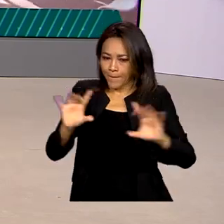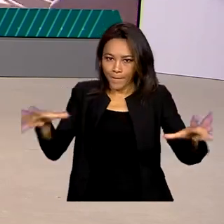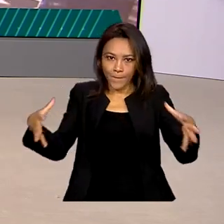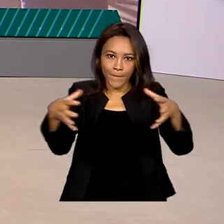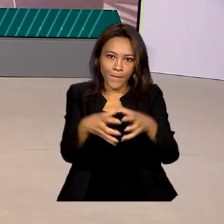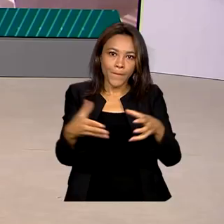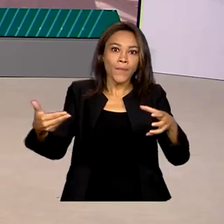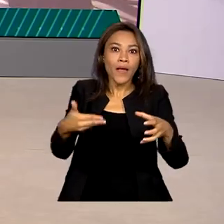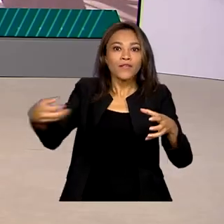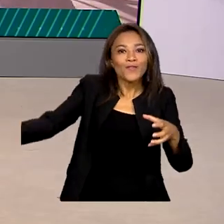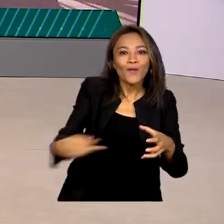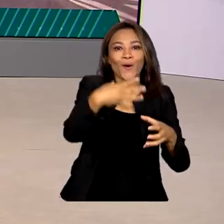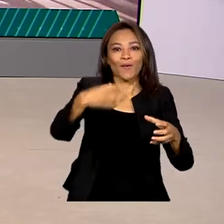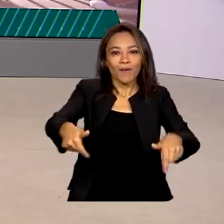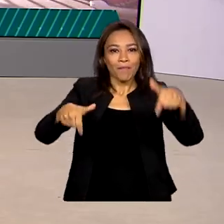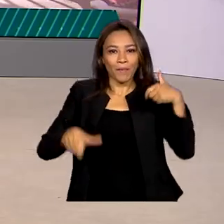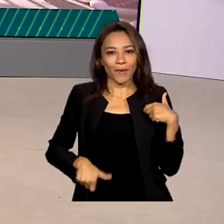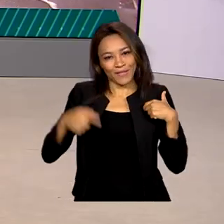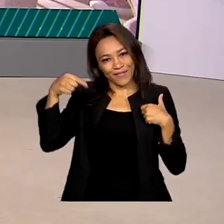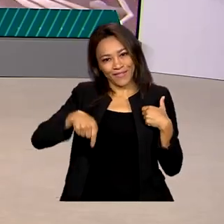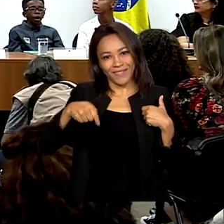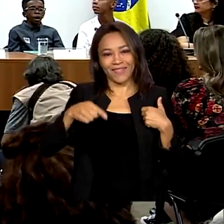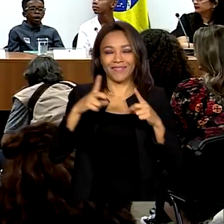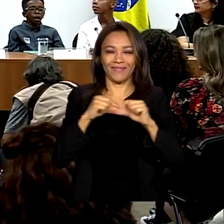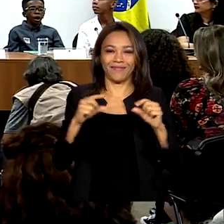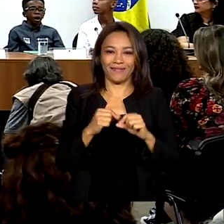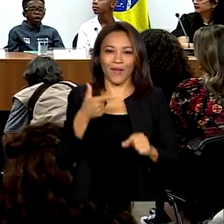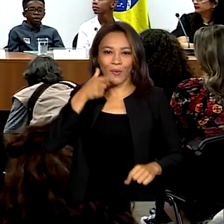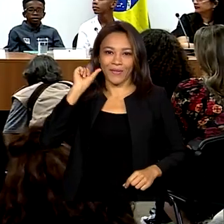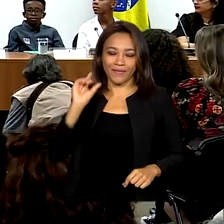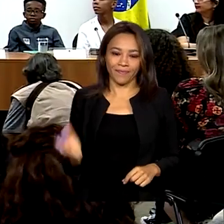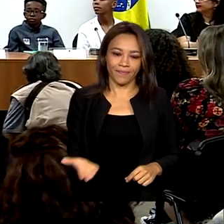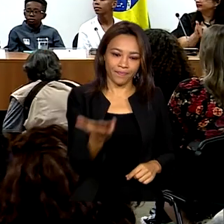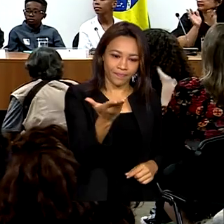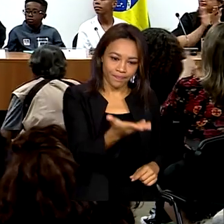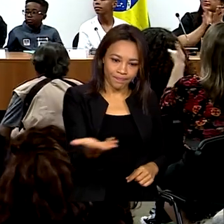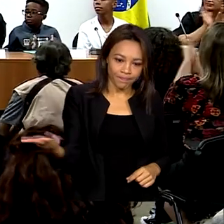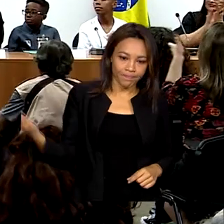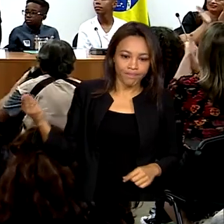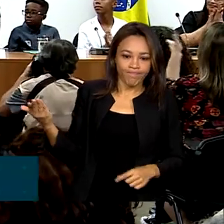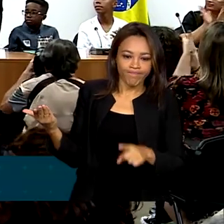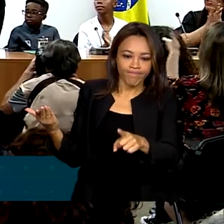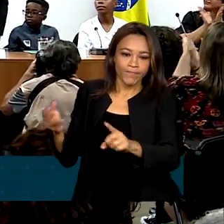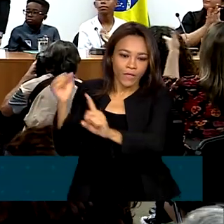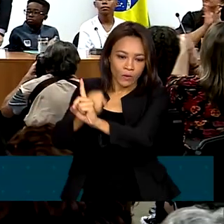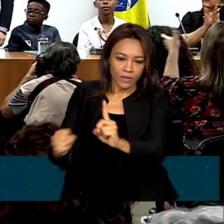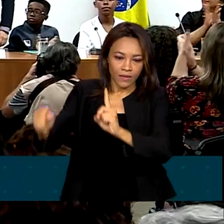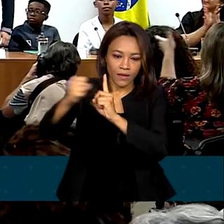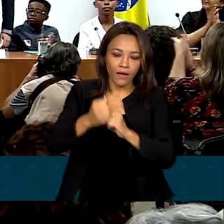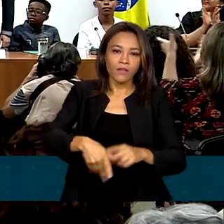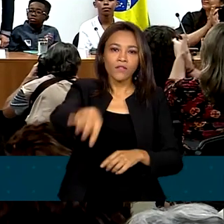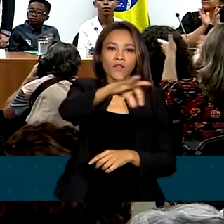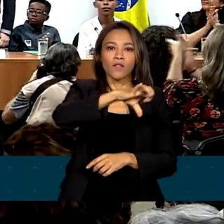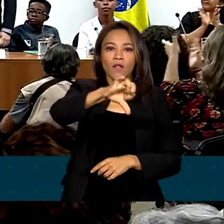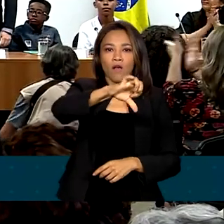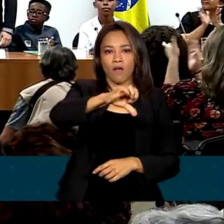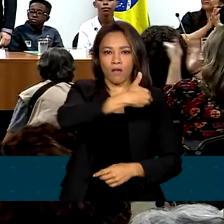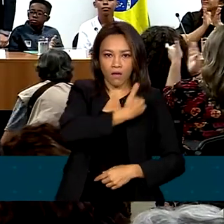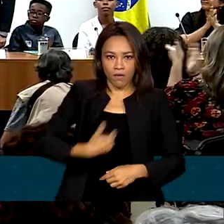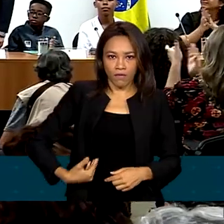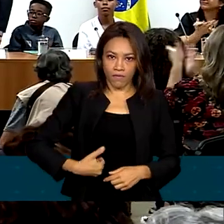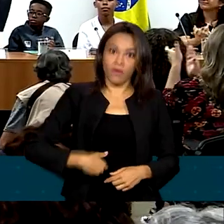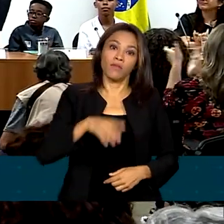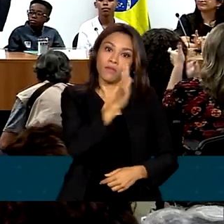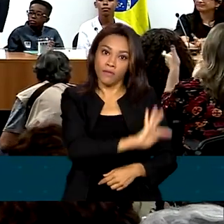posse dos novos integrantes foi ontem aqui em Brasília. Membros da sociedade civil e nove do governo federal, além dos